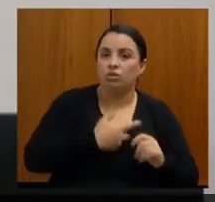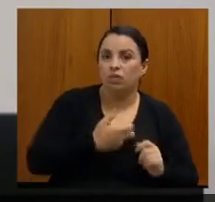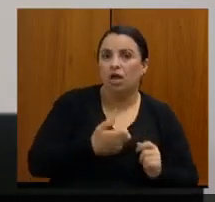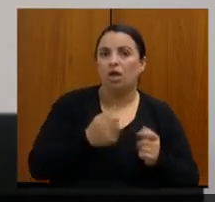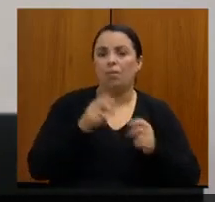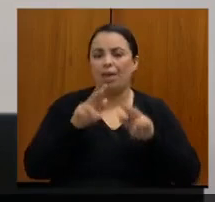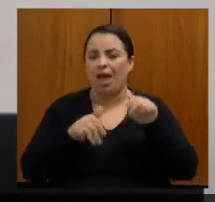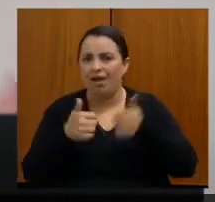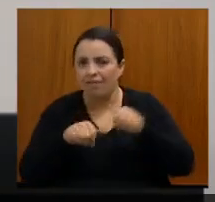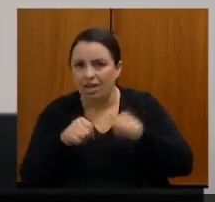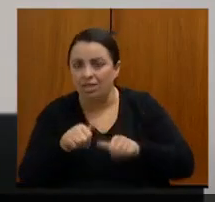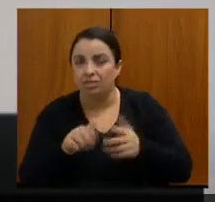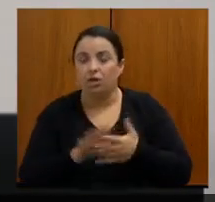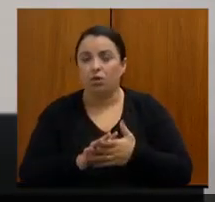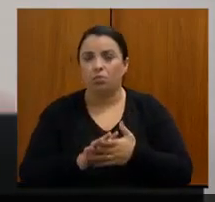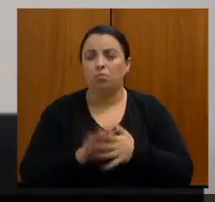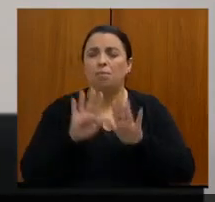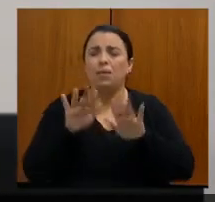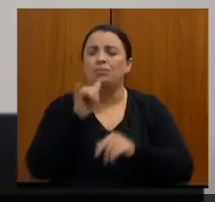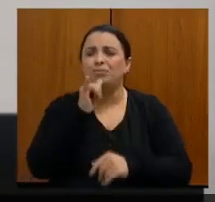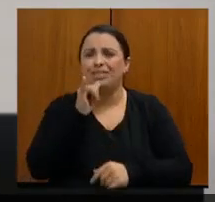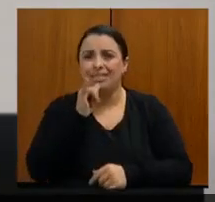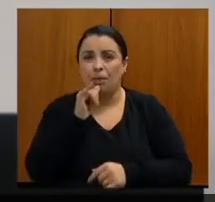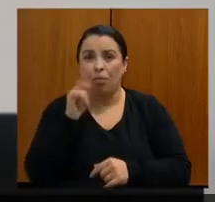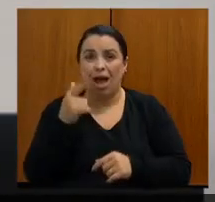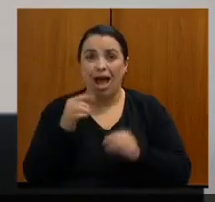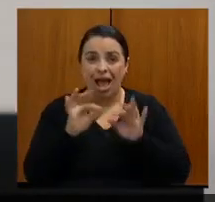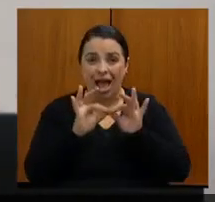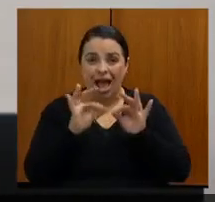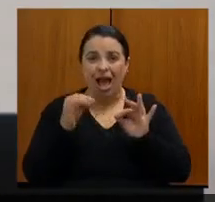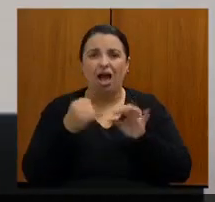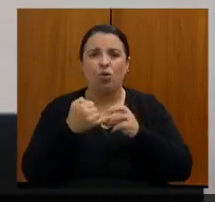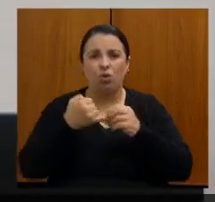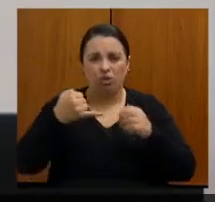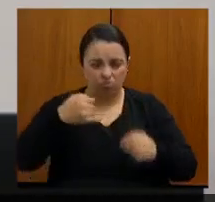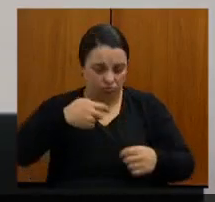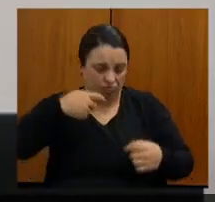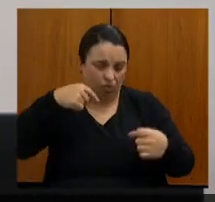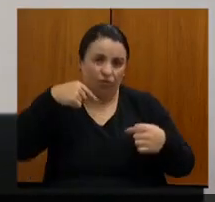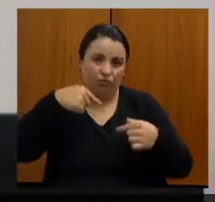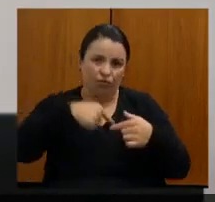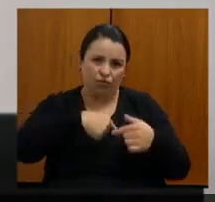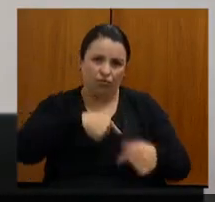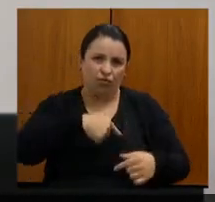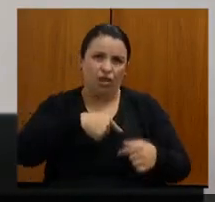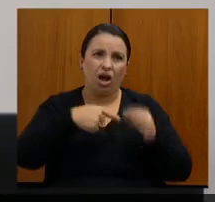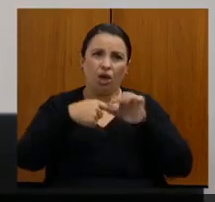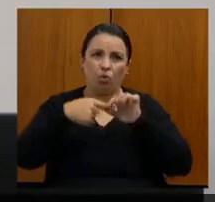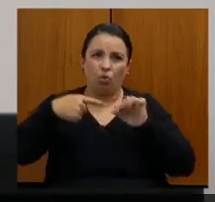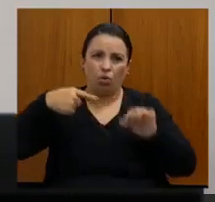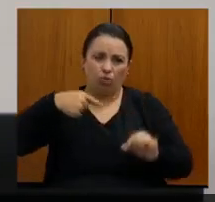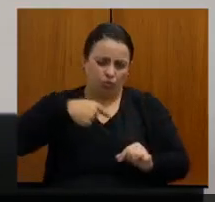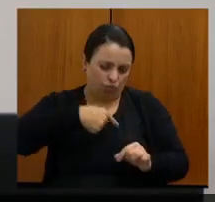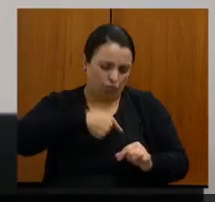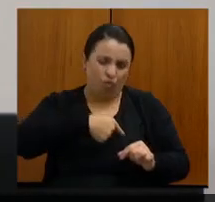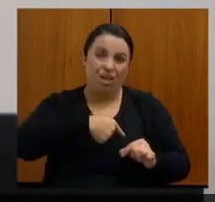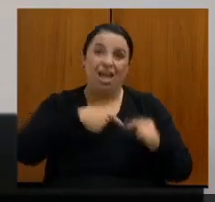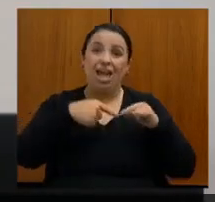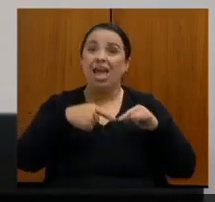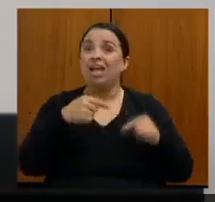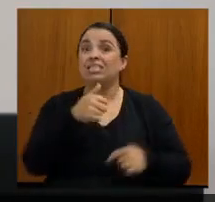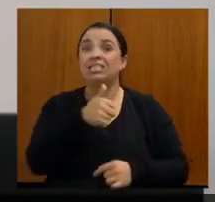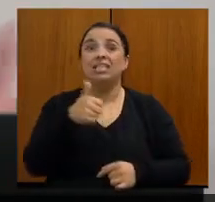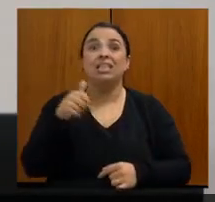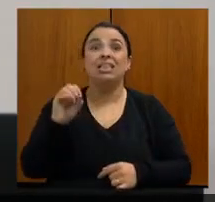a agulha para fazer esse exame custa, no fornecedor mais barato, 110 reais. Só a agulha para fazer a